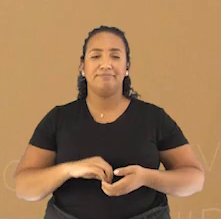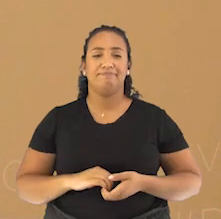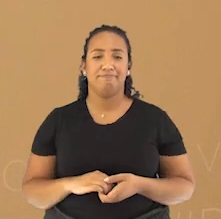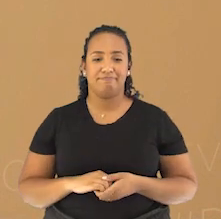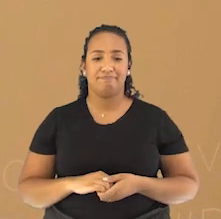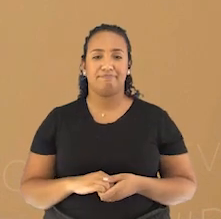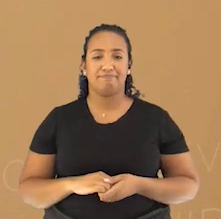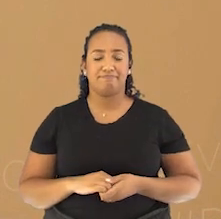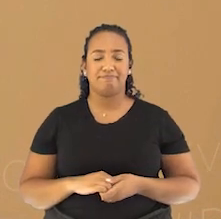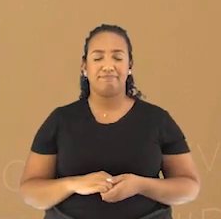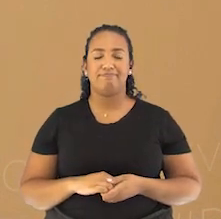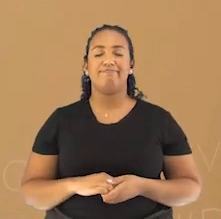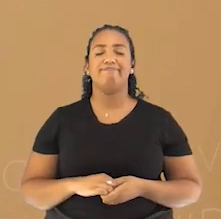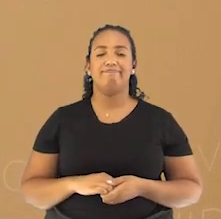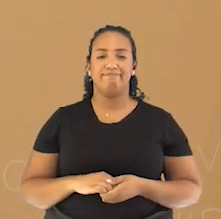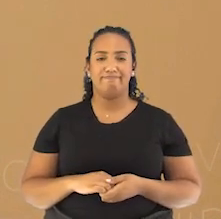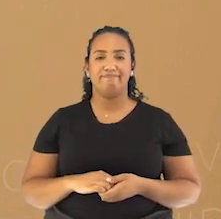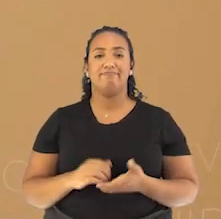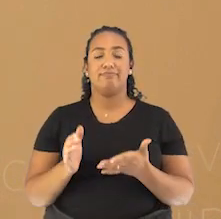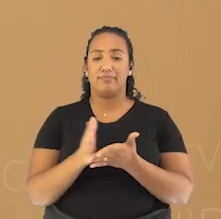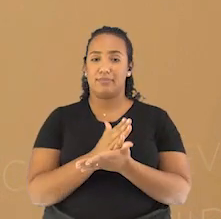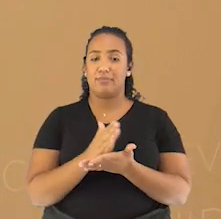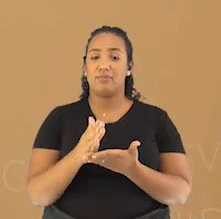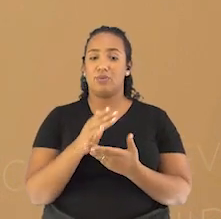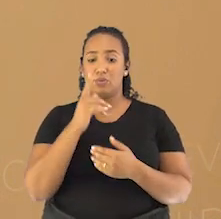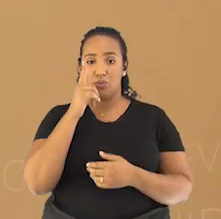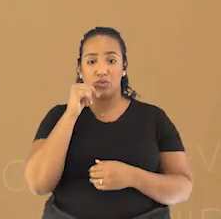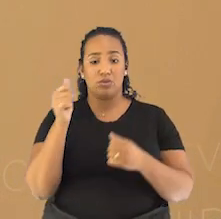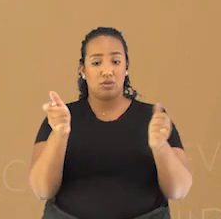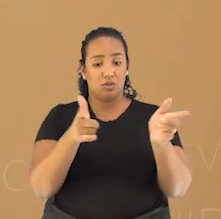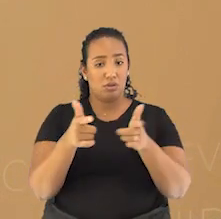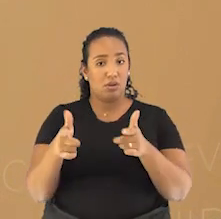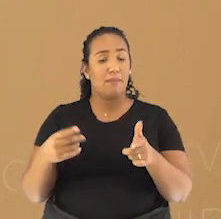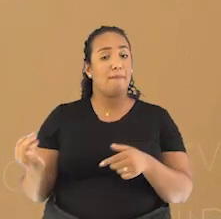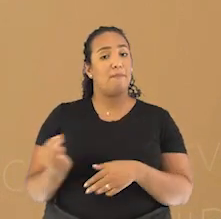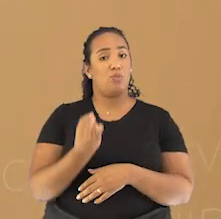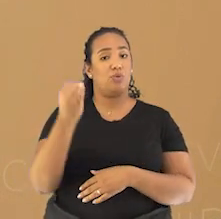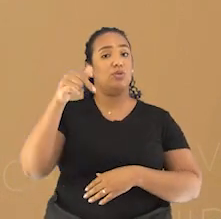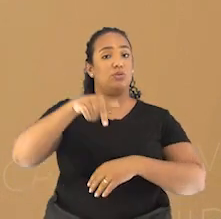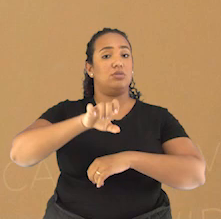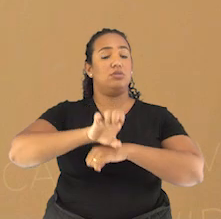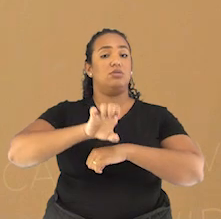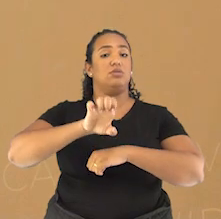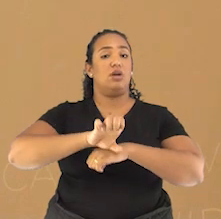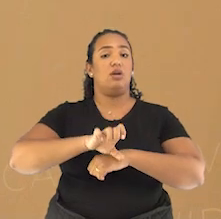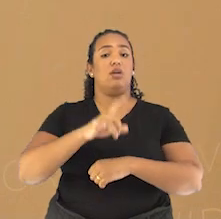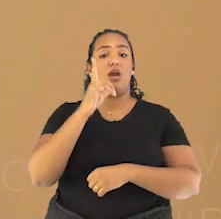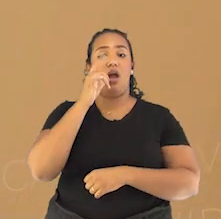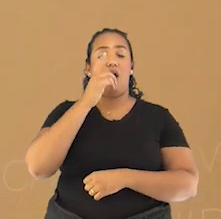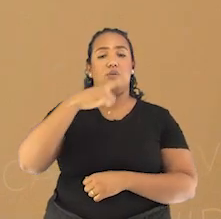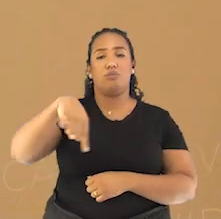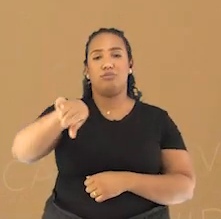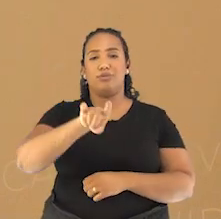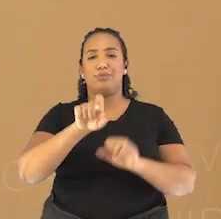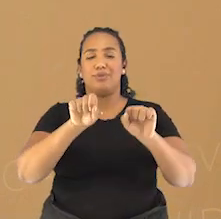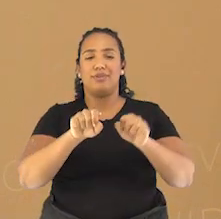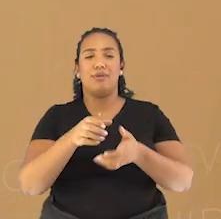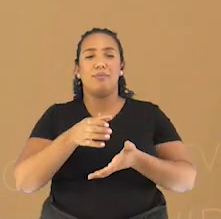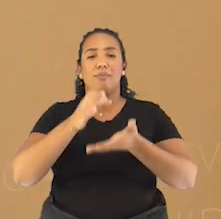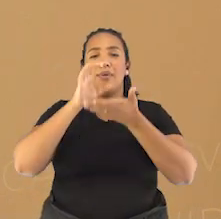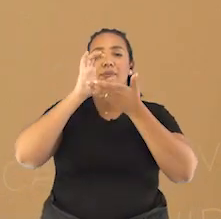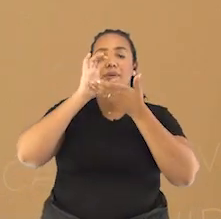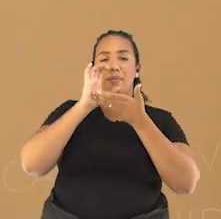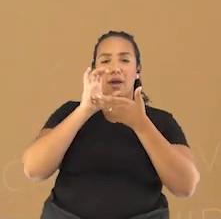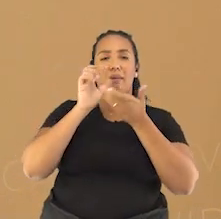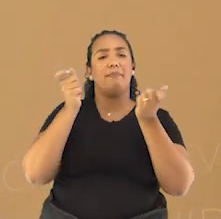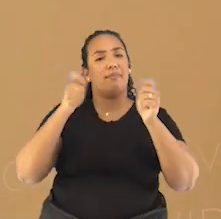Há alguns rios bem importantes no nosso estado, que abastecem a muitas pessoas com água potável, ou seja, água que pode